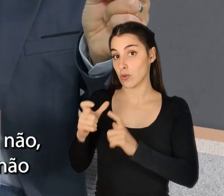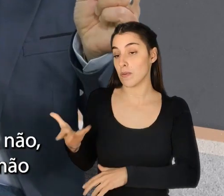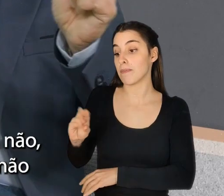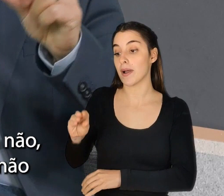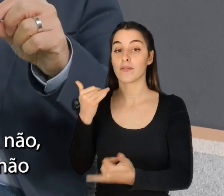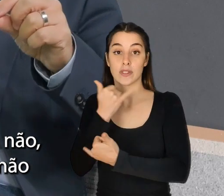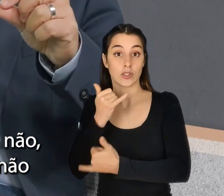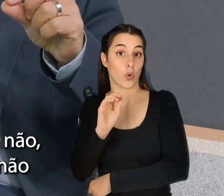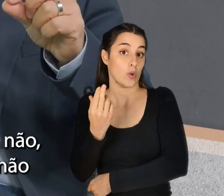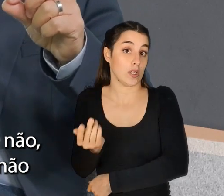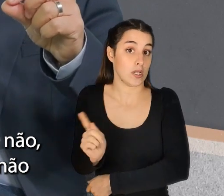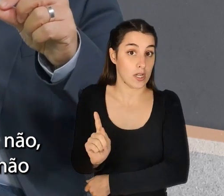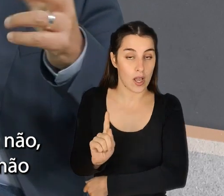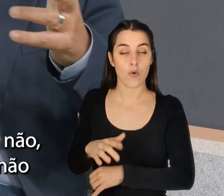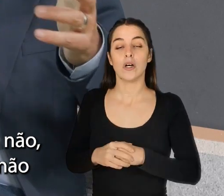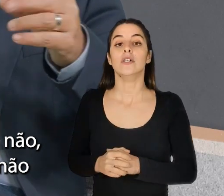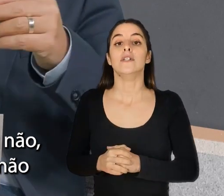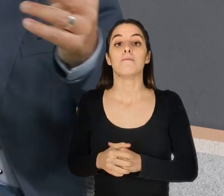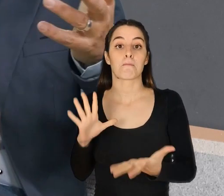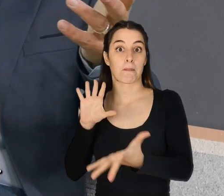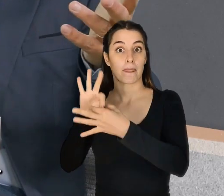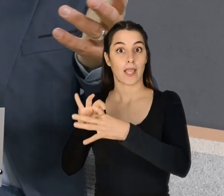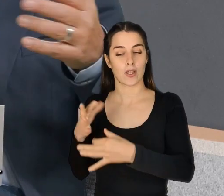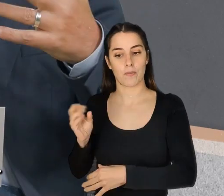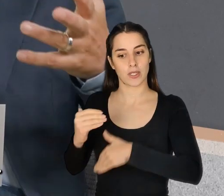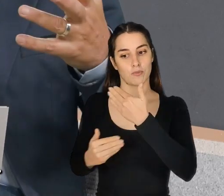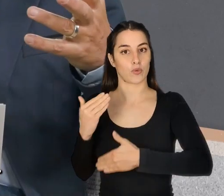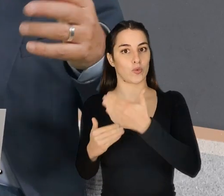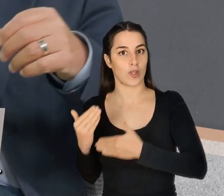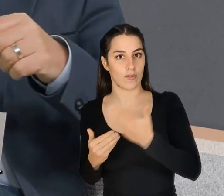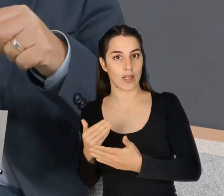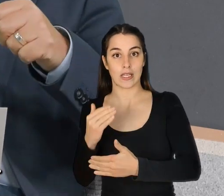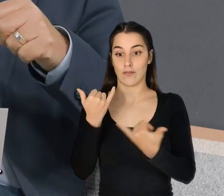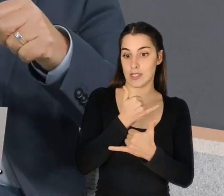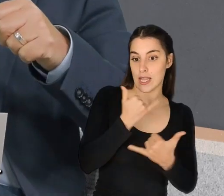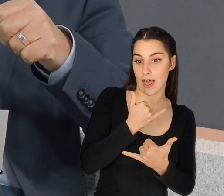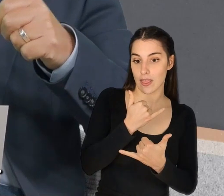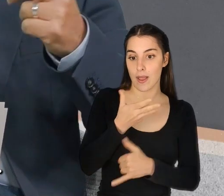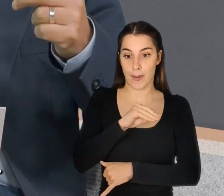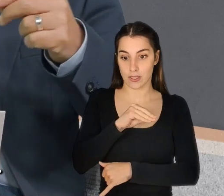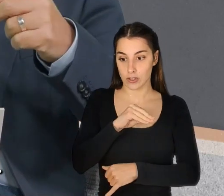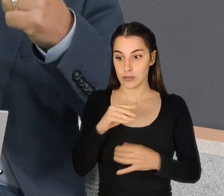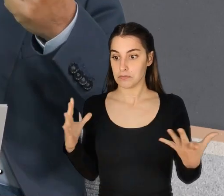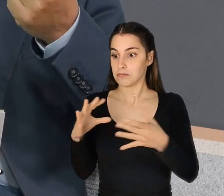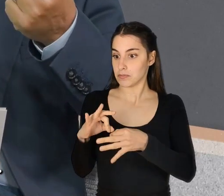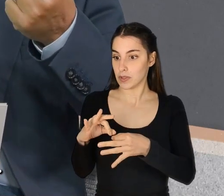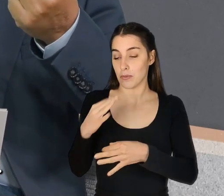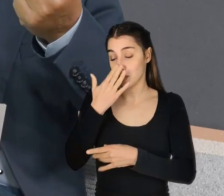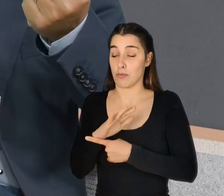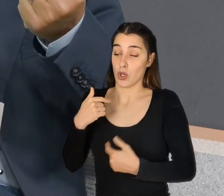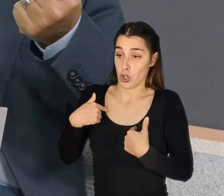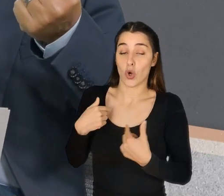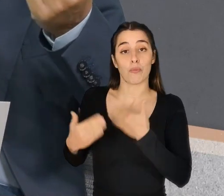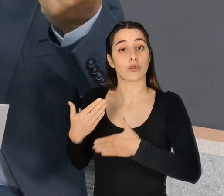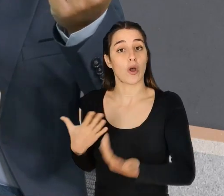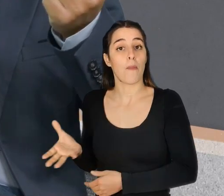mais felizes ou não, as pessoas que são mais felizes ou não, são de facto as mais produtivas. Essa é que é a questão. Eu, por exemplo, sou muito mais produtivo quando